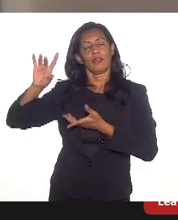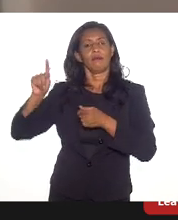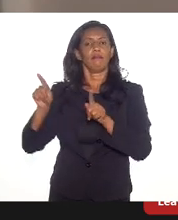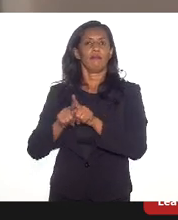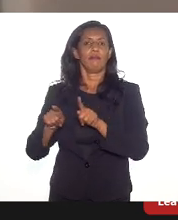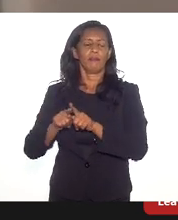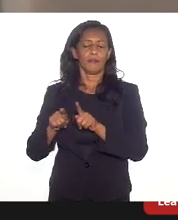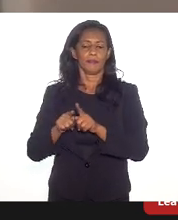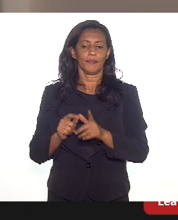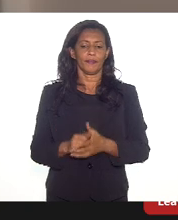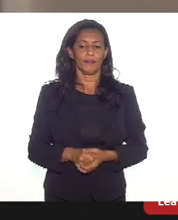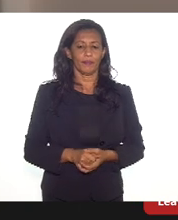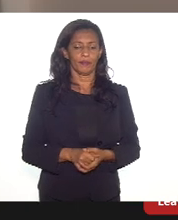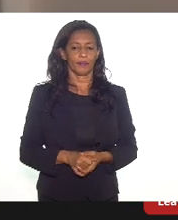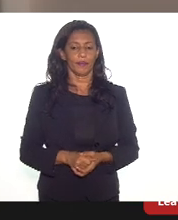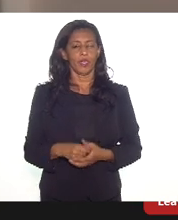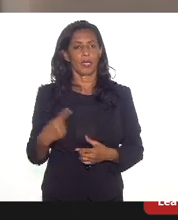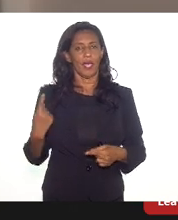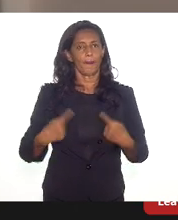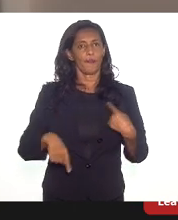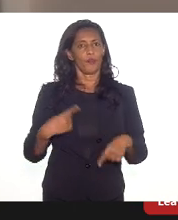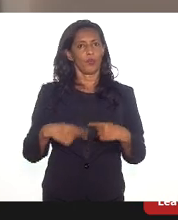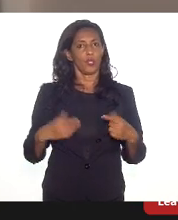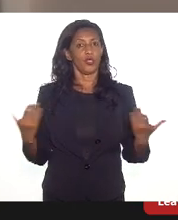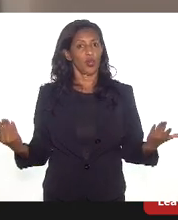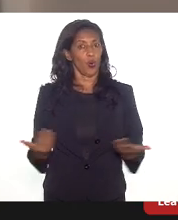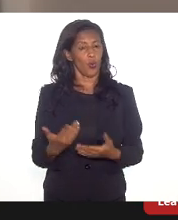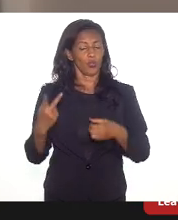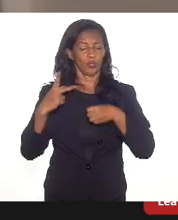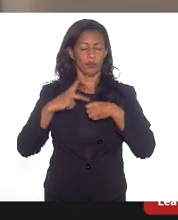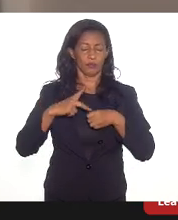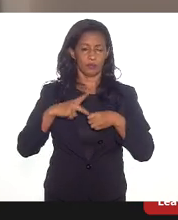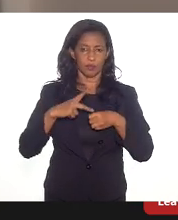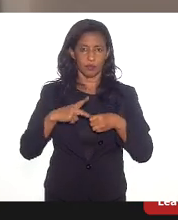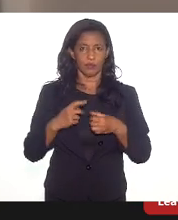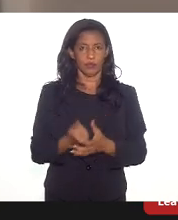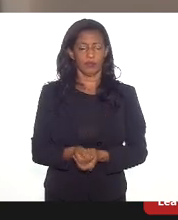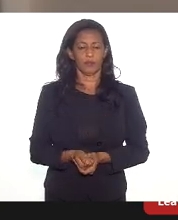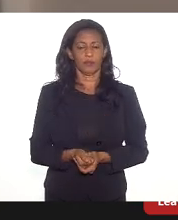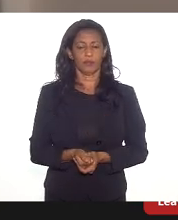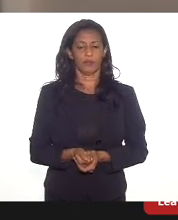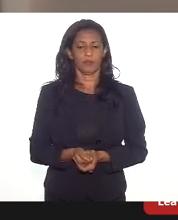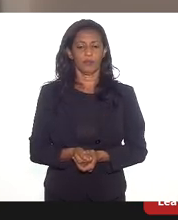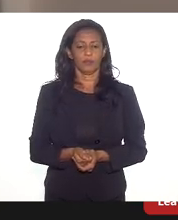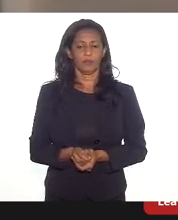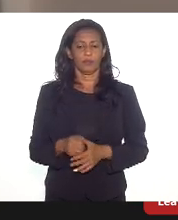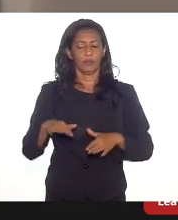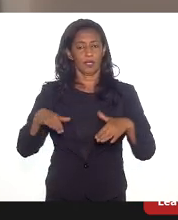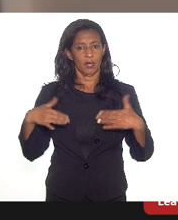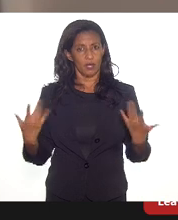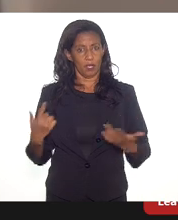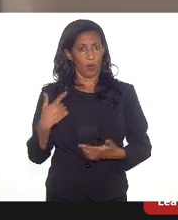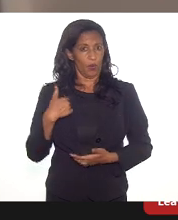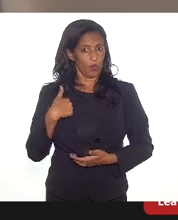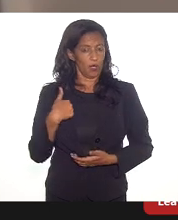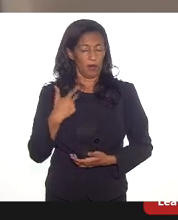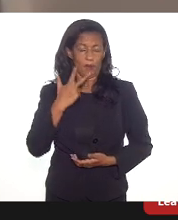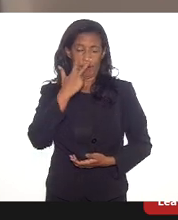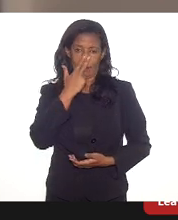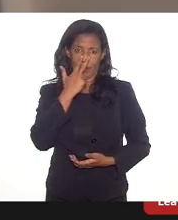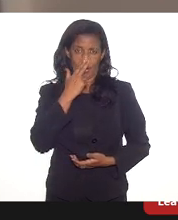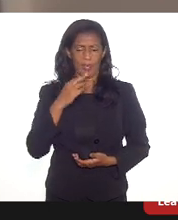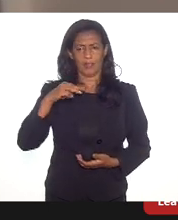para os acionistas, que é a política atual da Petrobras e das petroleiras. Então, ao que me parece, a